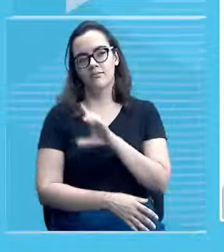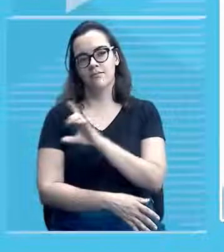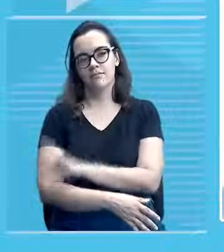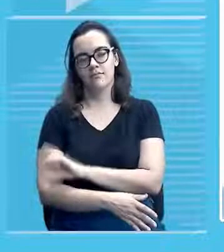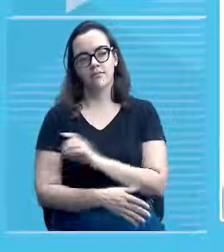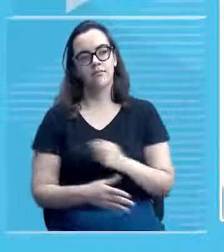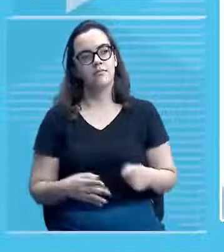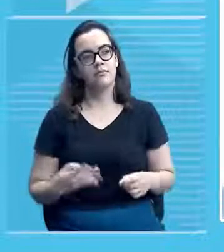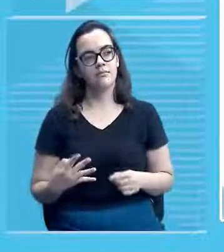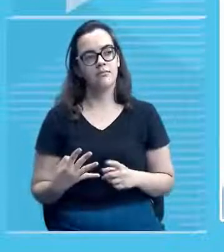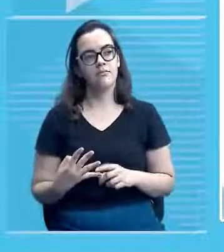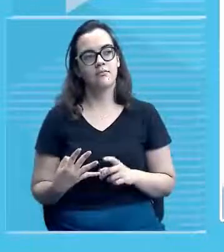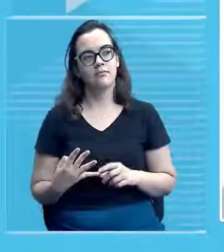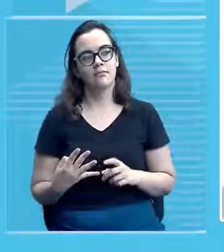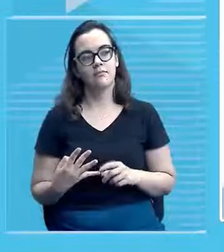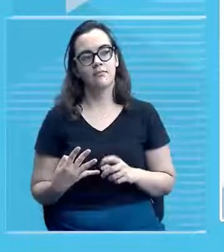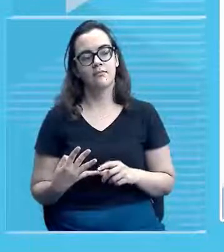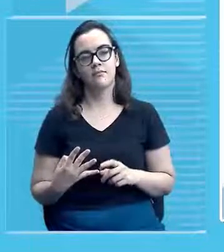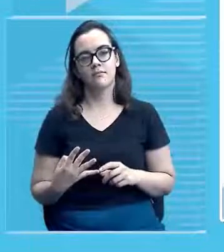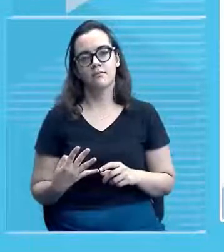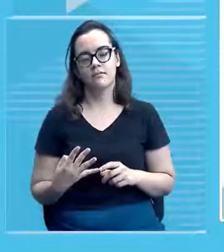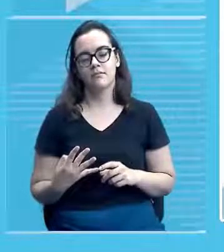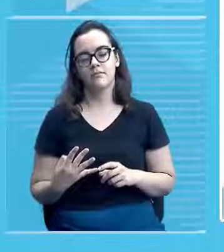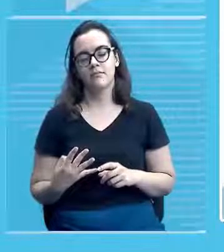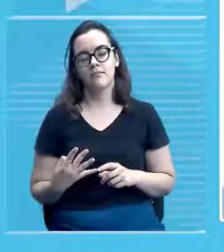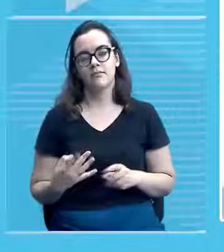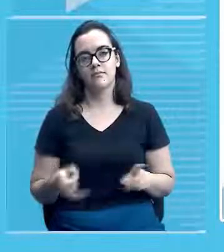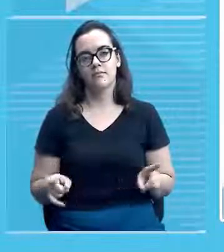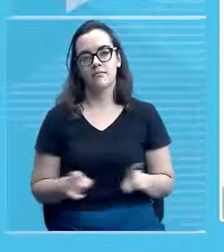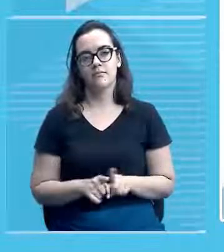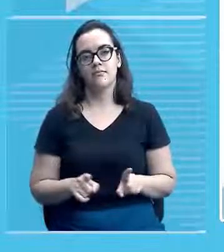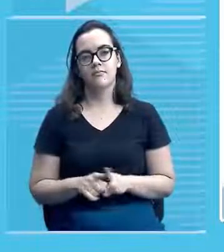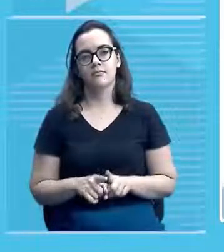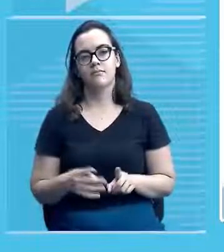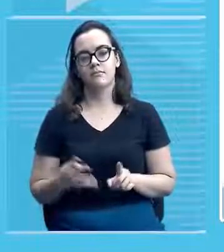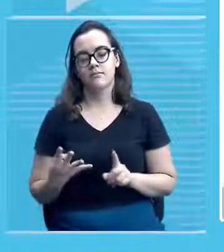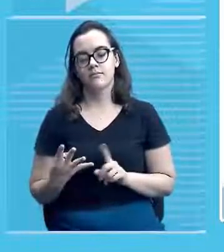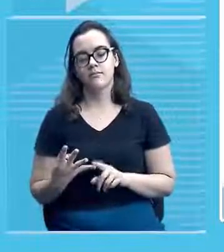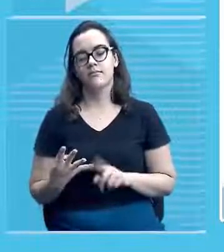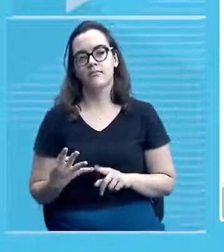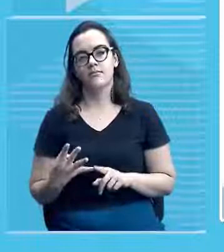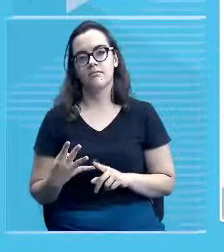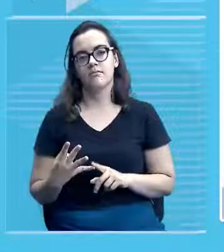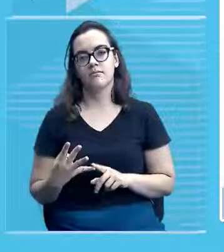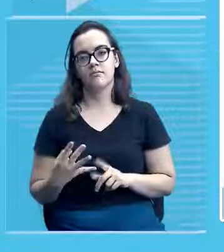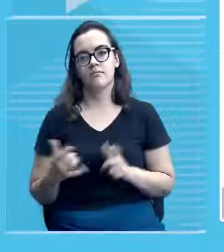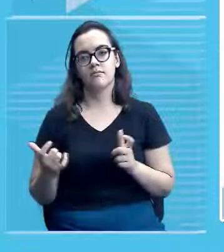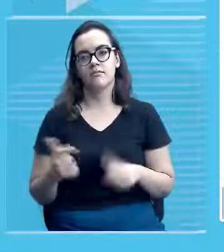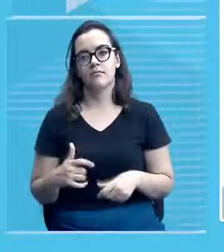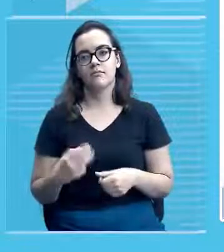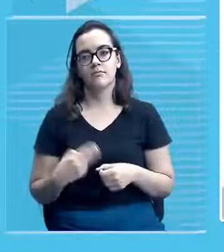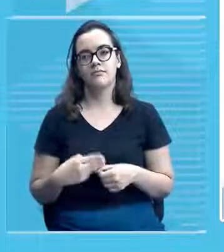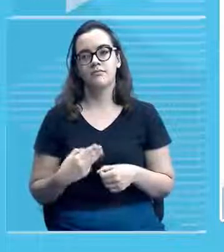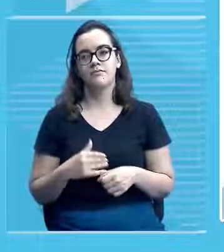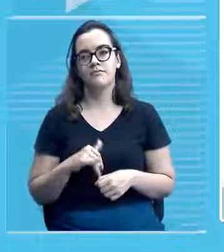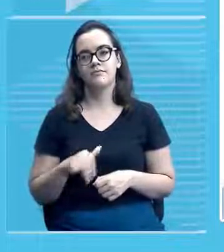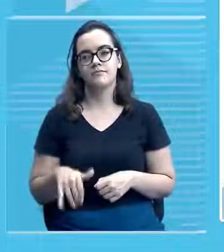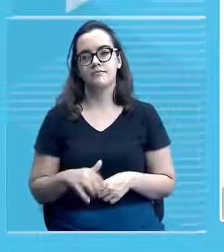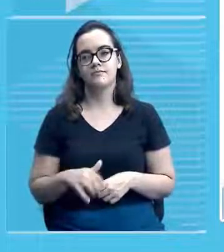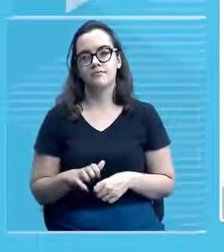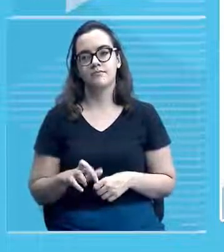e a igreja de Santo Antônio em Jerumenha, tá? Então, são exemplares